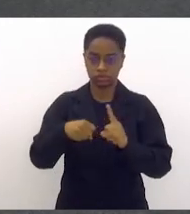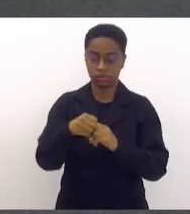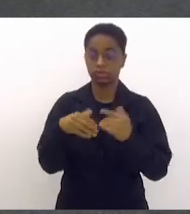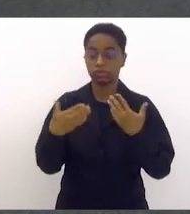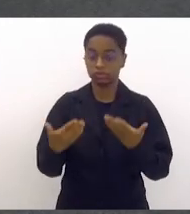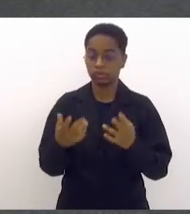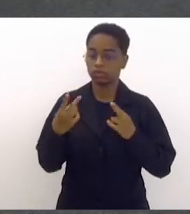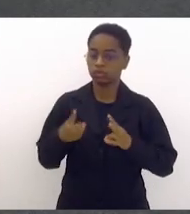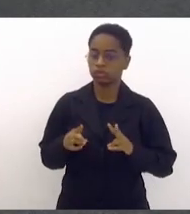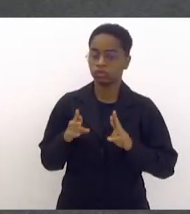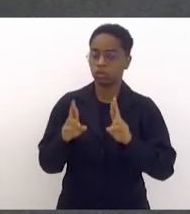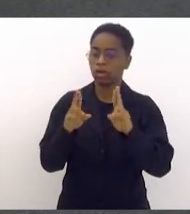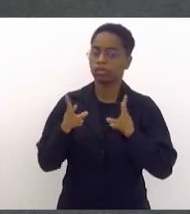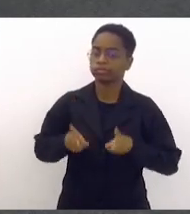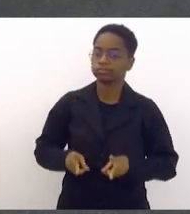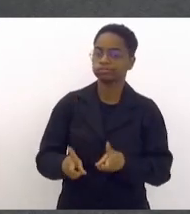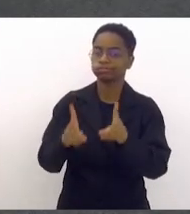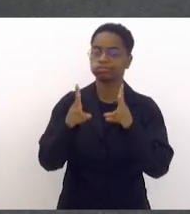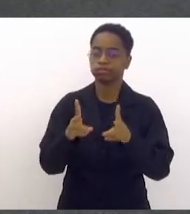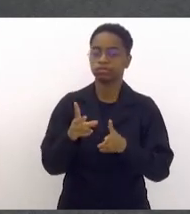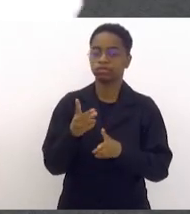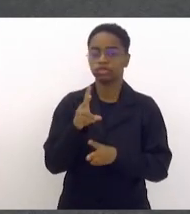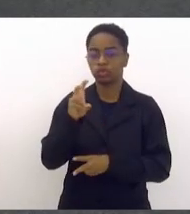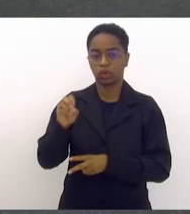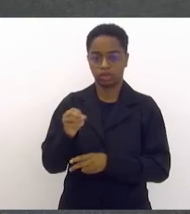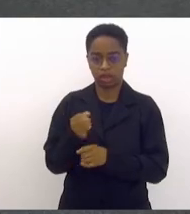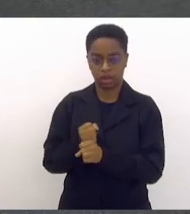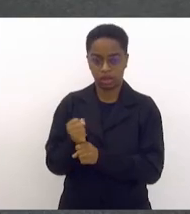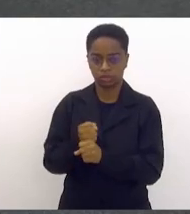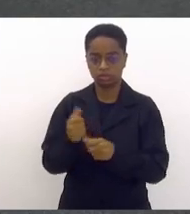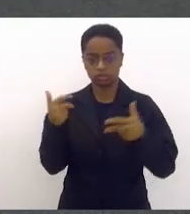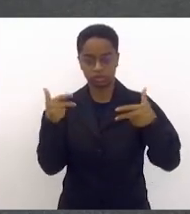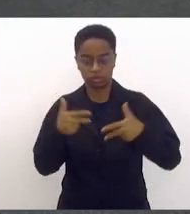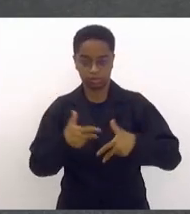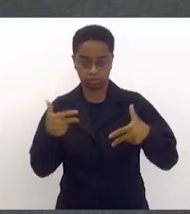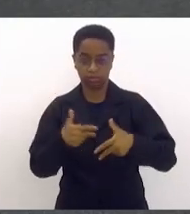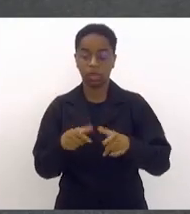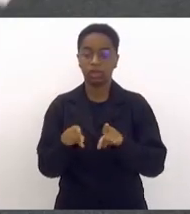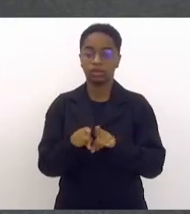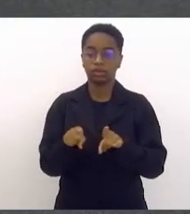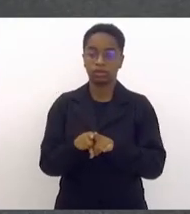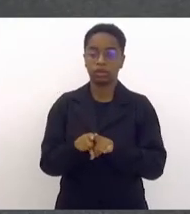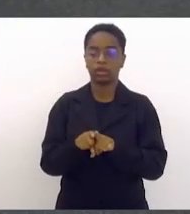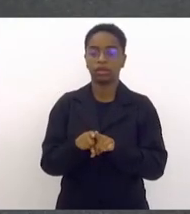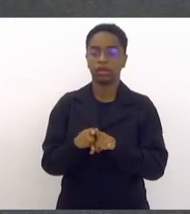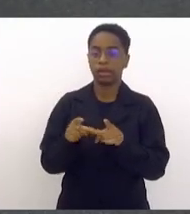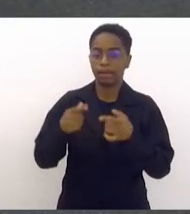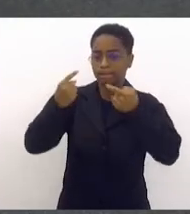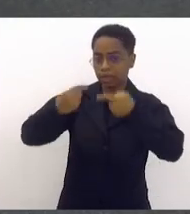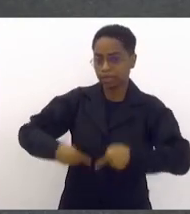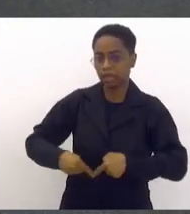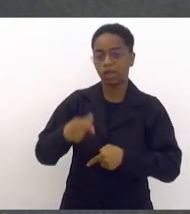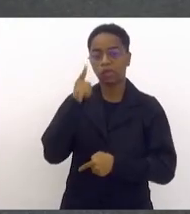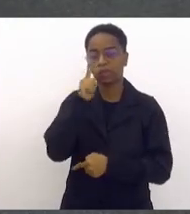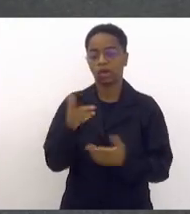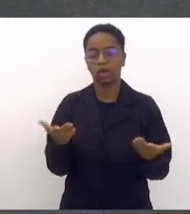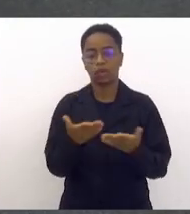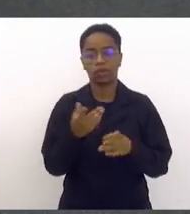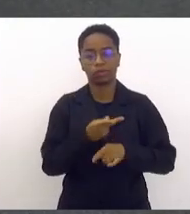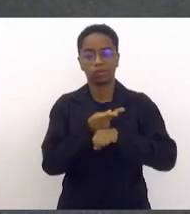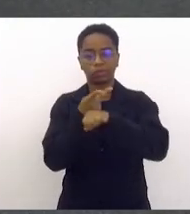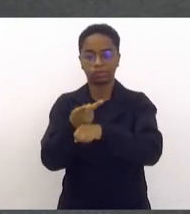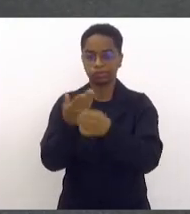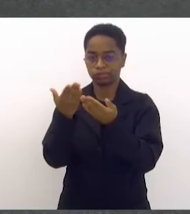vida longa ao cinquentenário do hip-hop, vida longa à Batalha do Real, que receberá essa maior honraria da casa